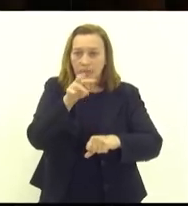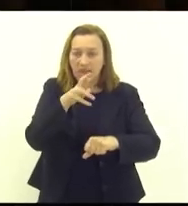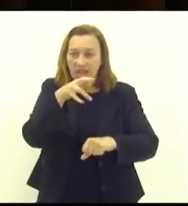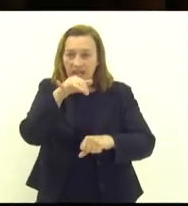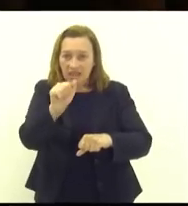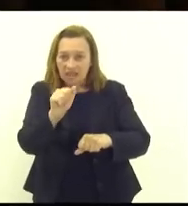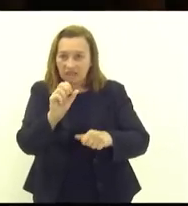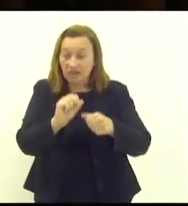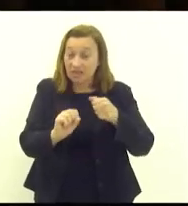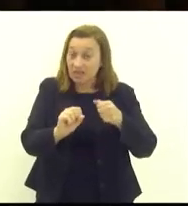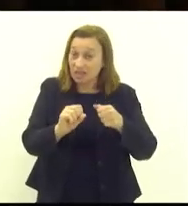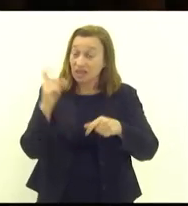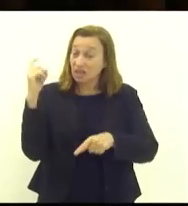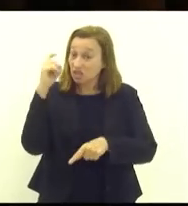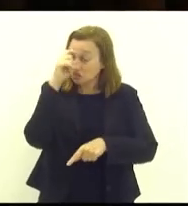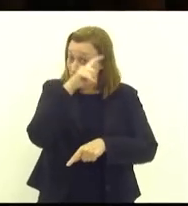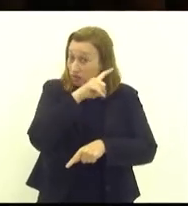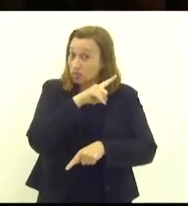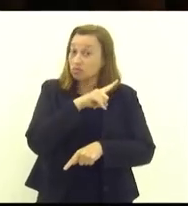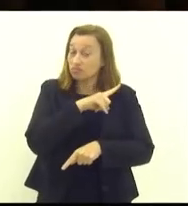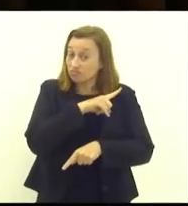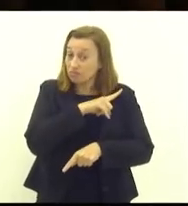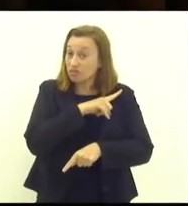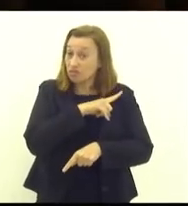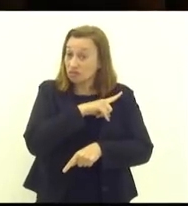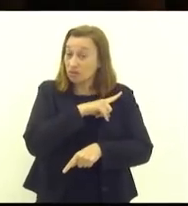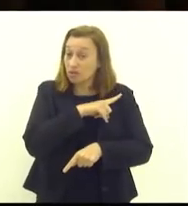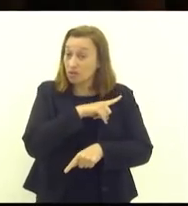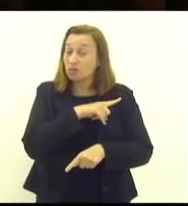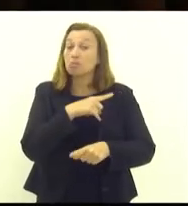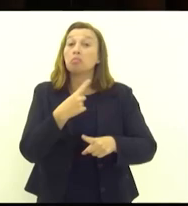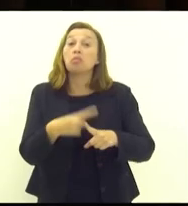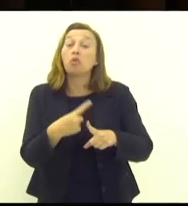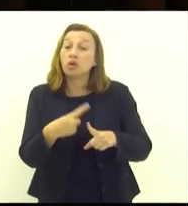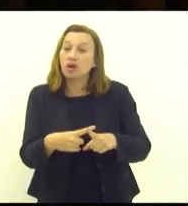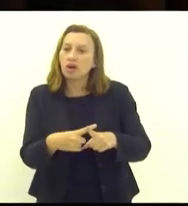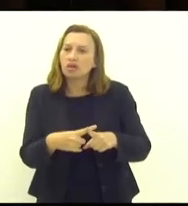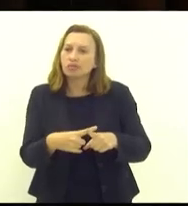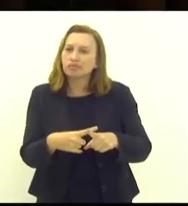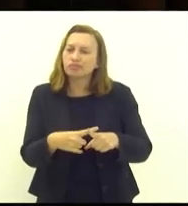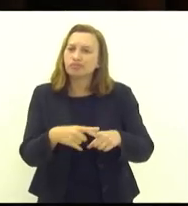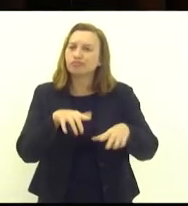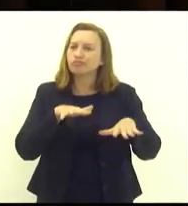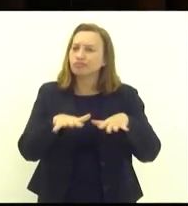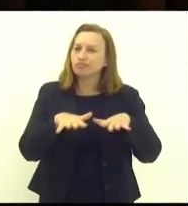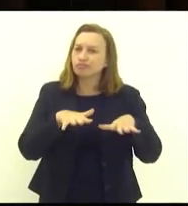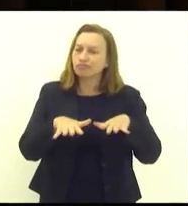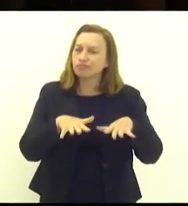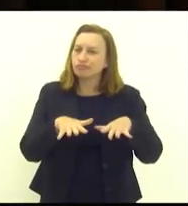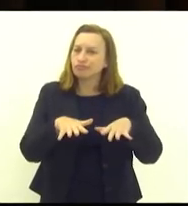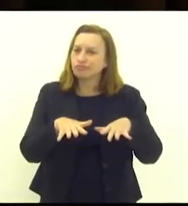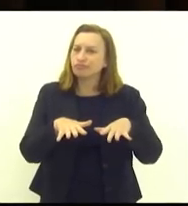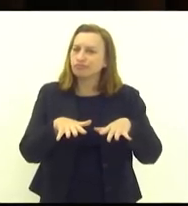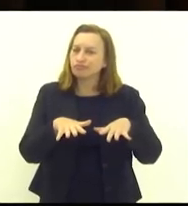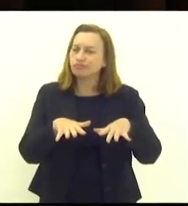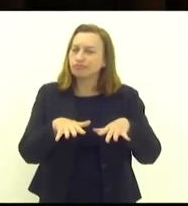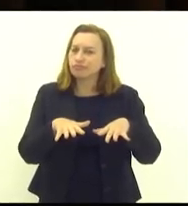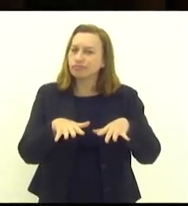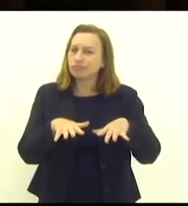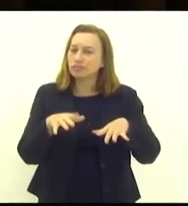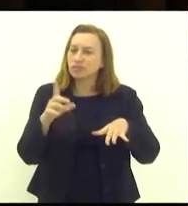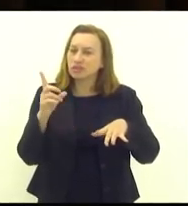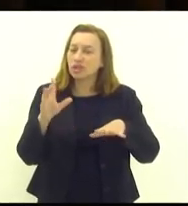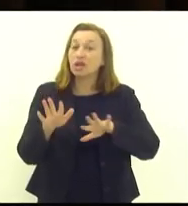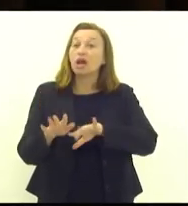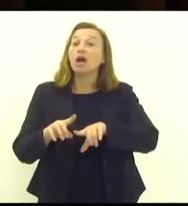transtorno muito grande, pois possuem mobilidade reduzida. Então, faço um apelo inclusive